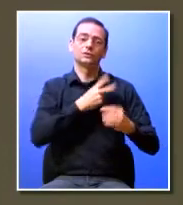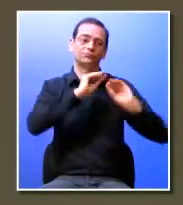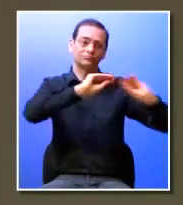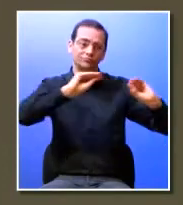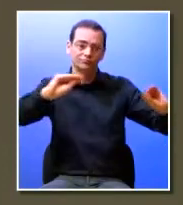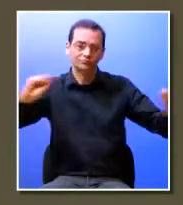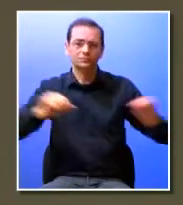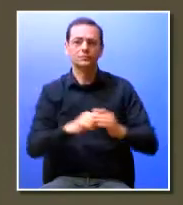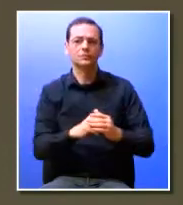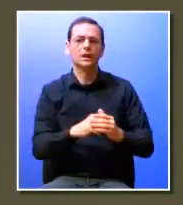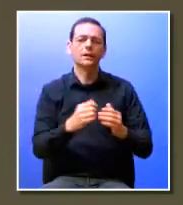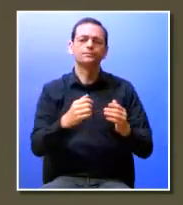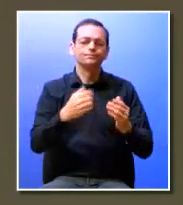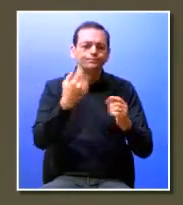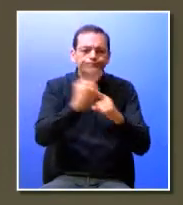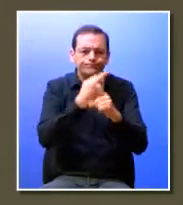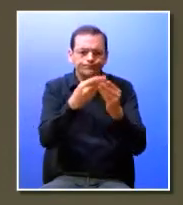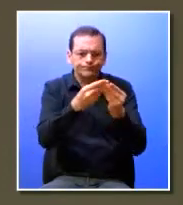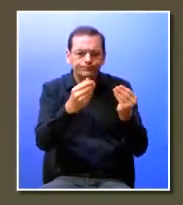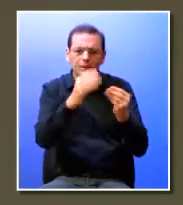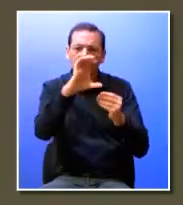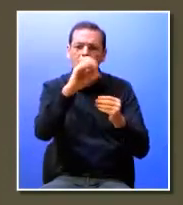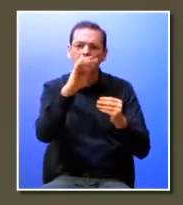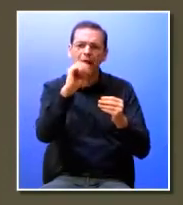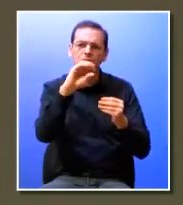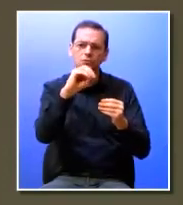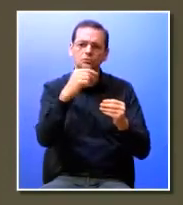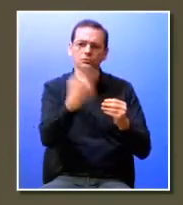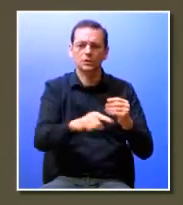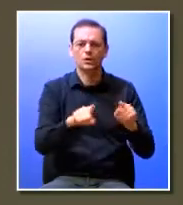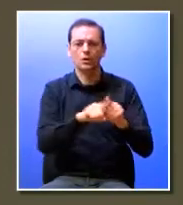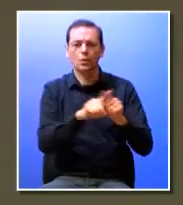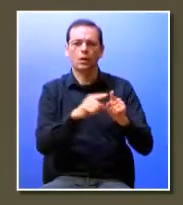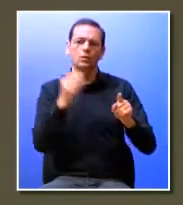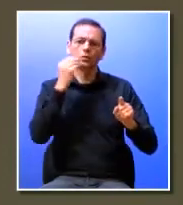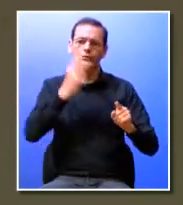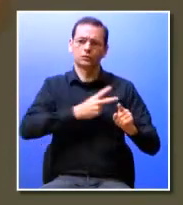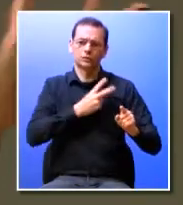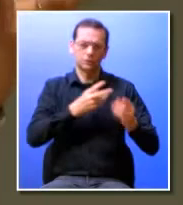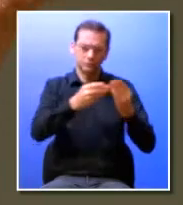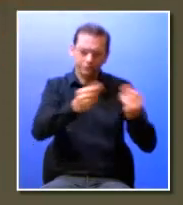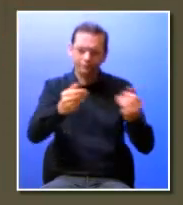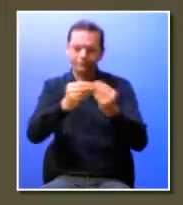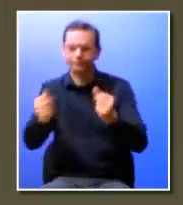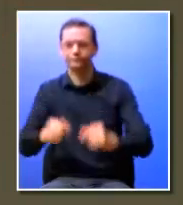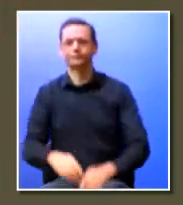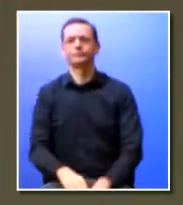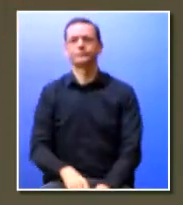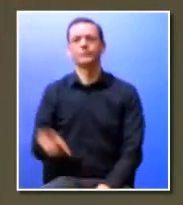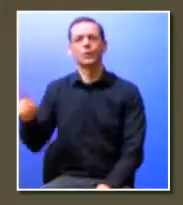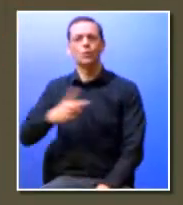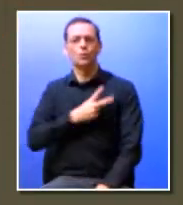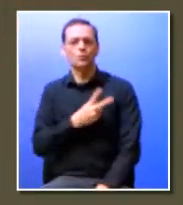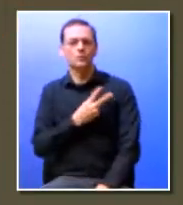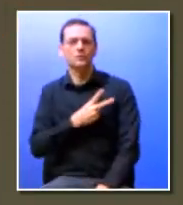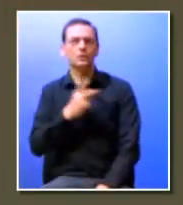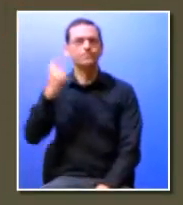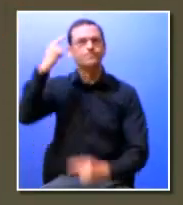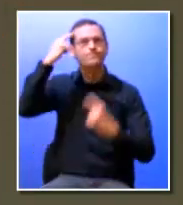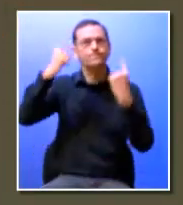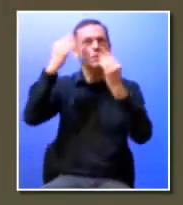universidades que são baseados em situações reais nas empresas temos os administradores das empresas a falarem com os diretores das universidades a pensar em futuro